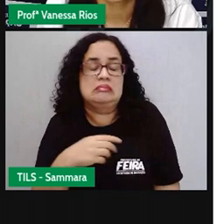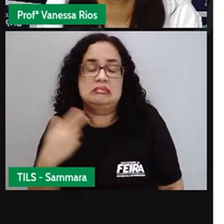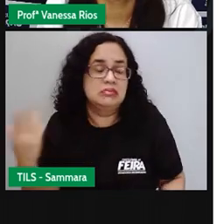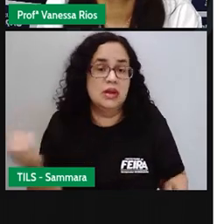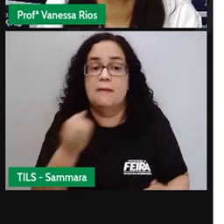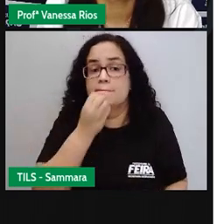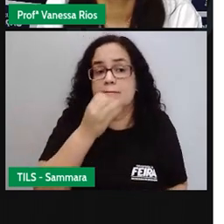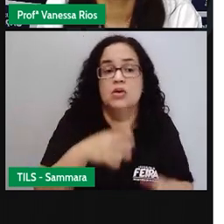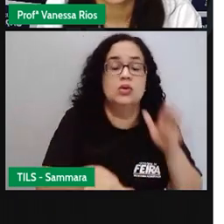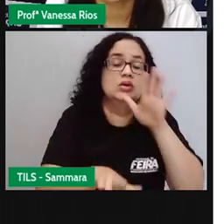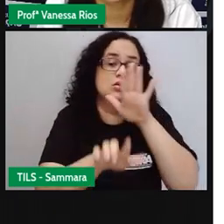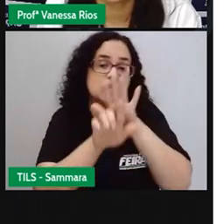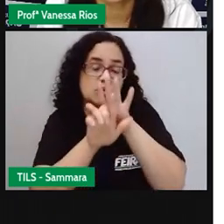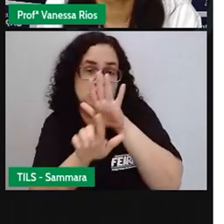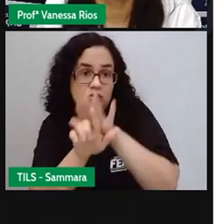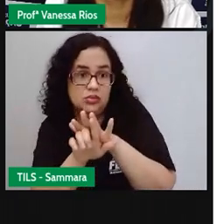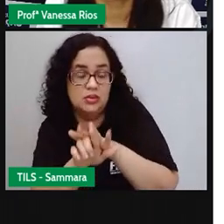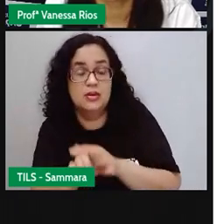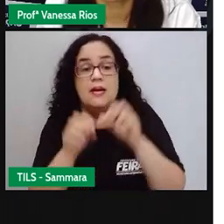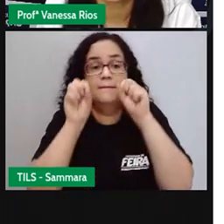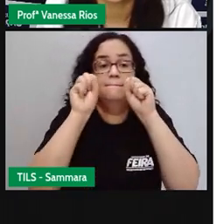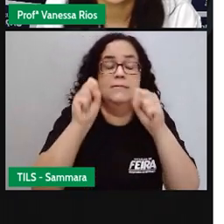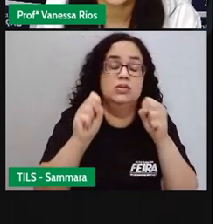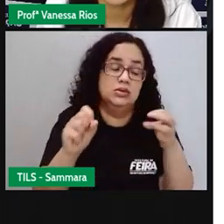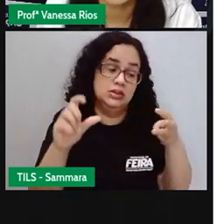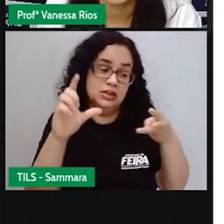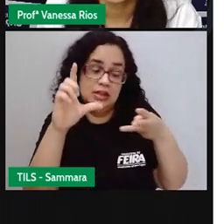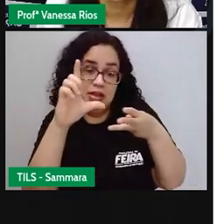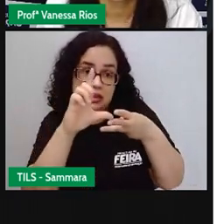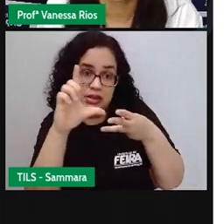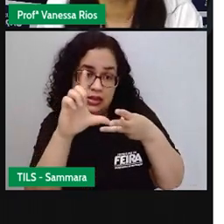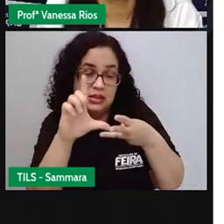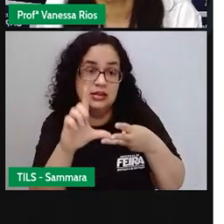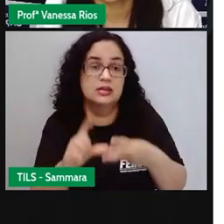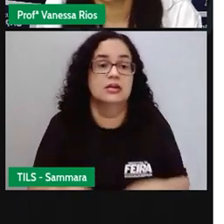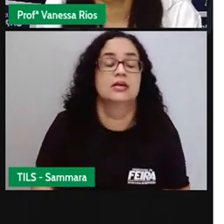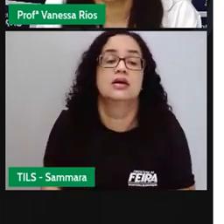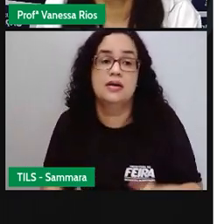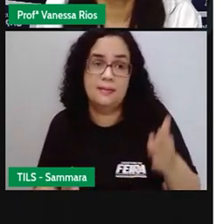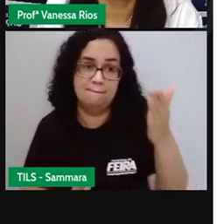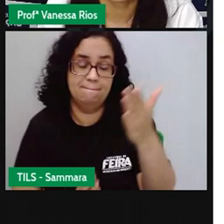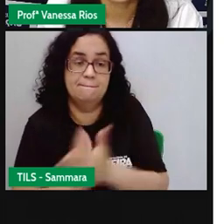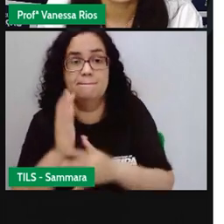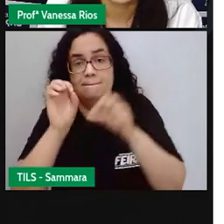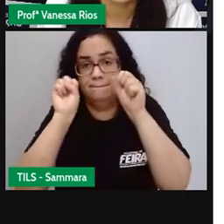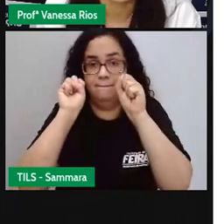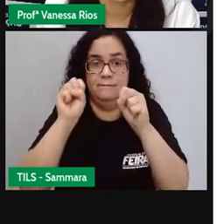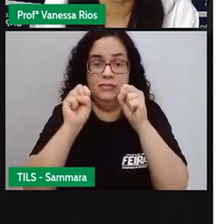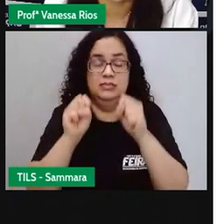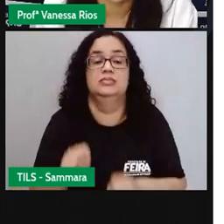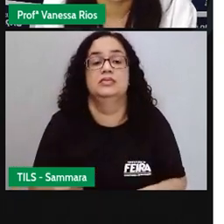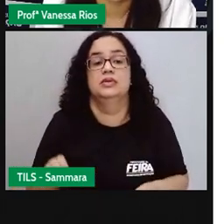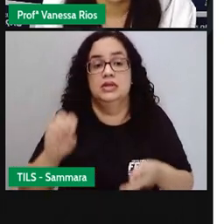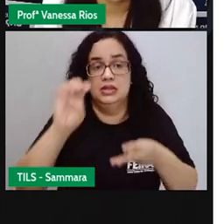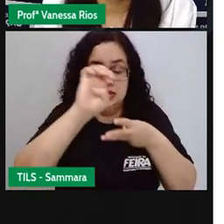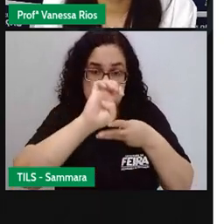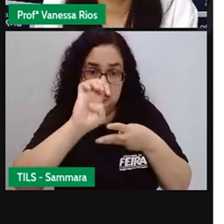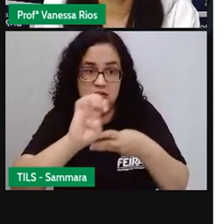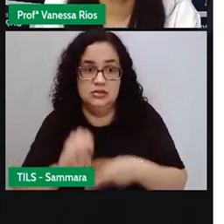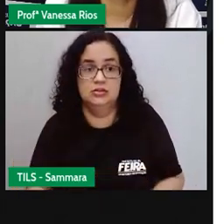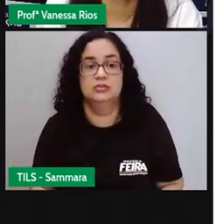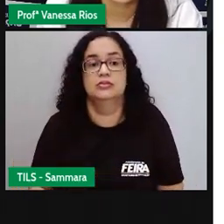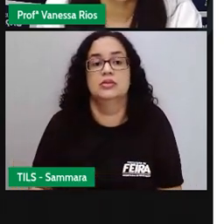de acordo com as leis elaboradas pelo poder legislativo e aprovadas pelo poder executivo.